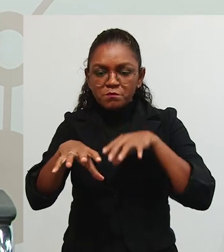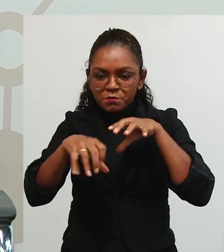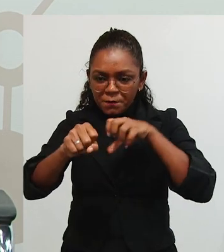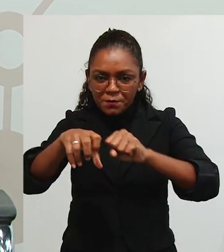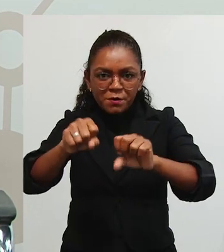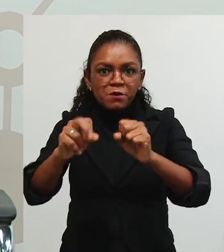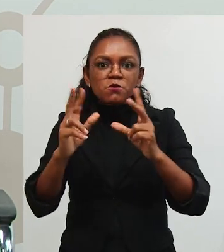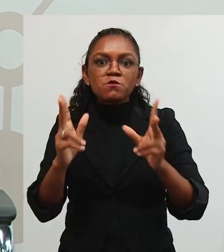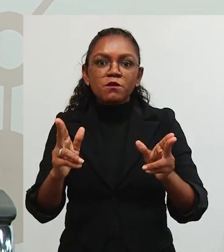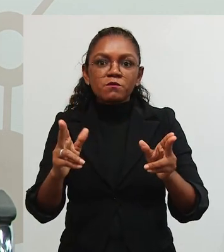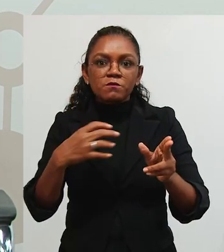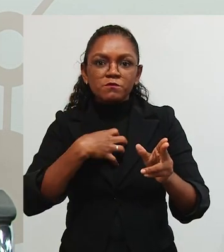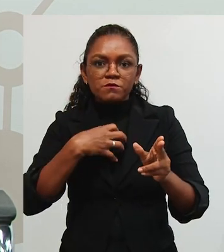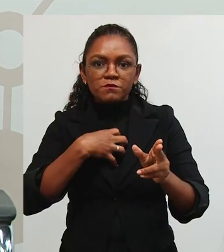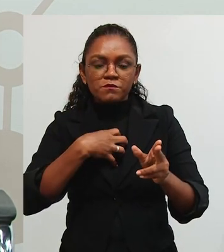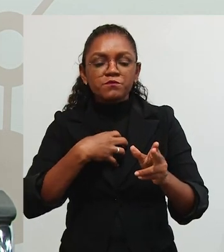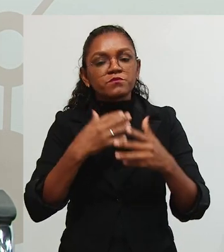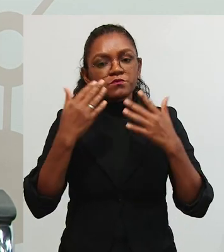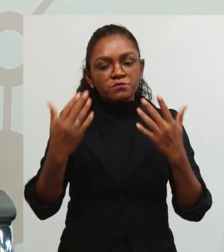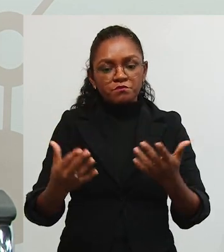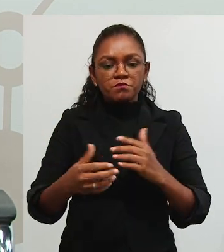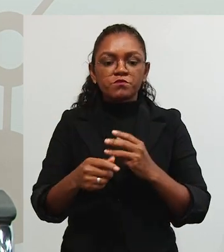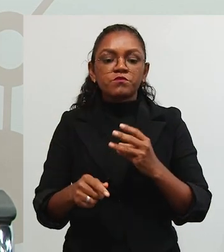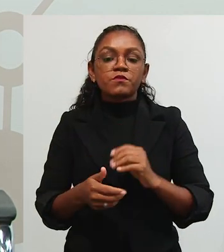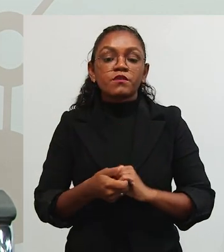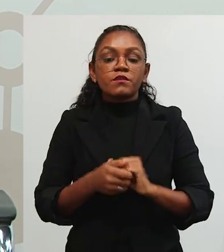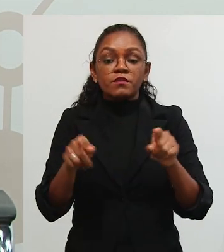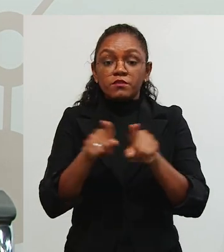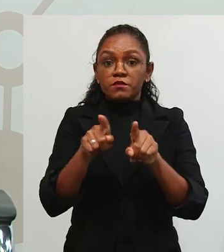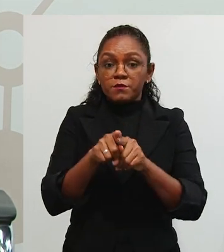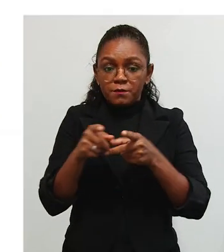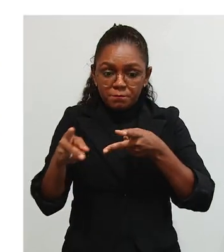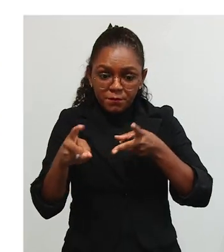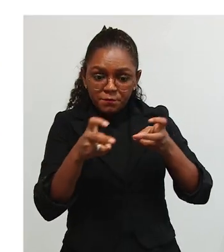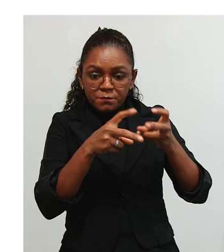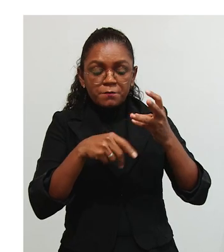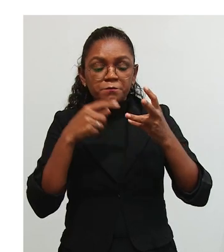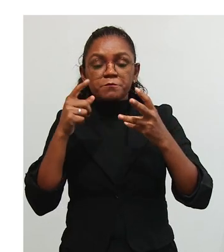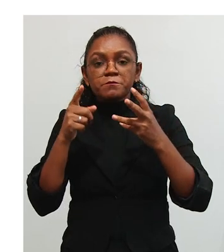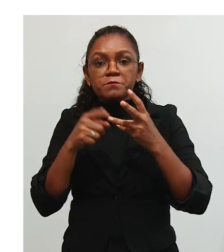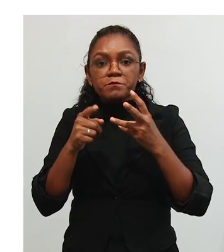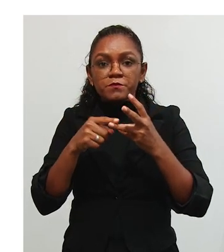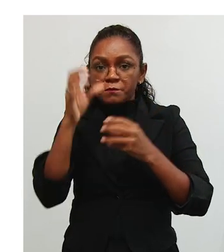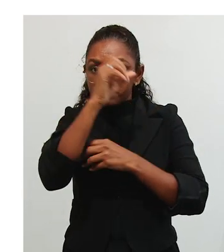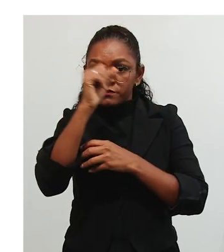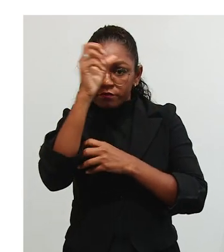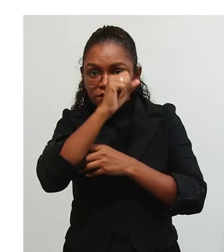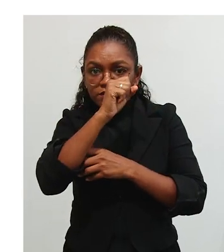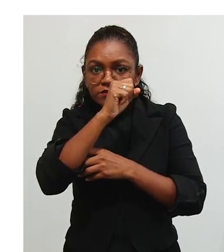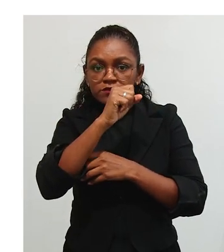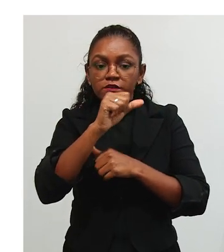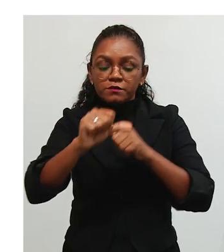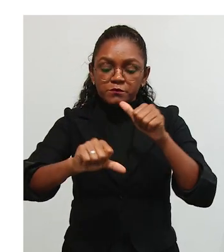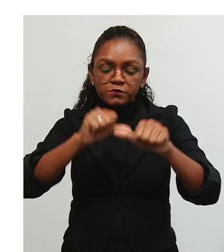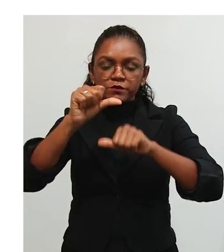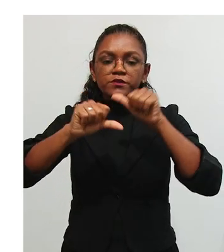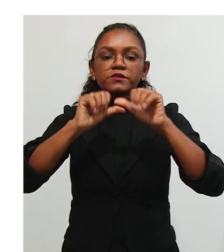ambiente, ele vai me proporcionar o meu desenvolvimento. Né? E a concepção de